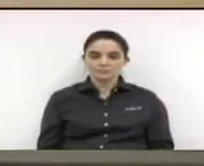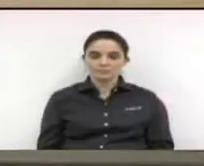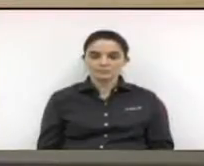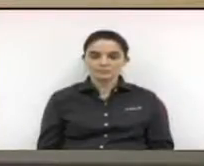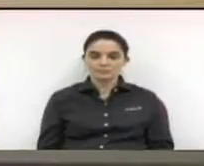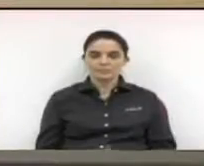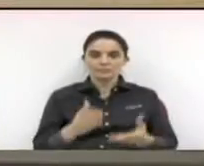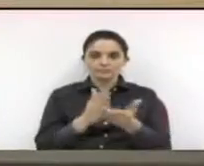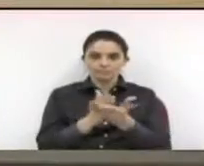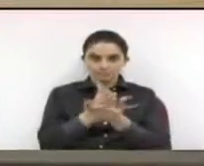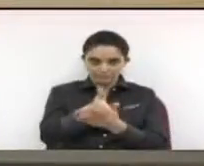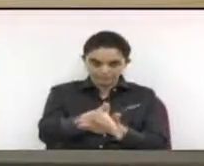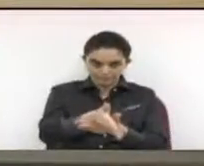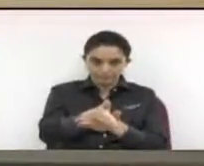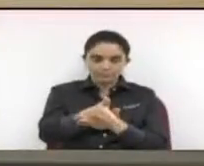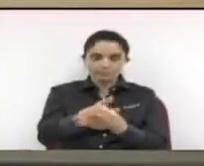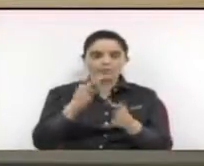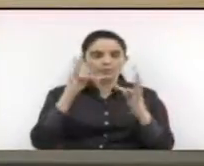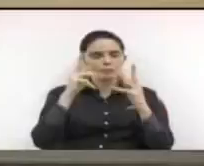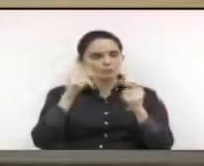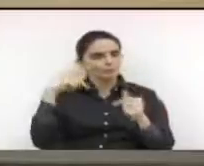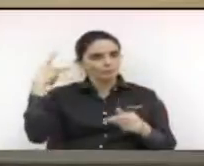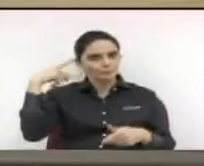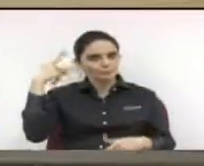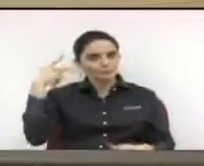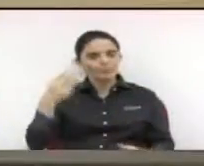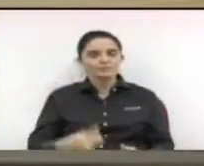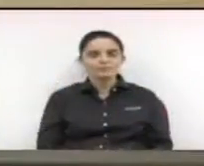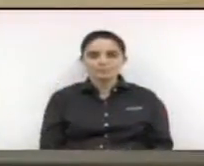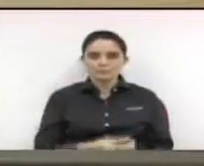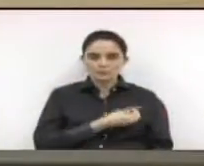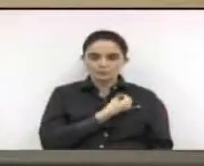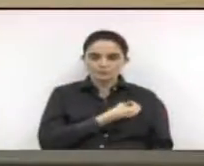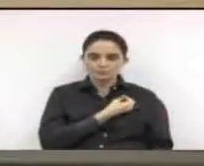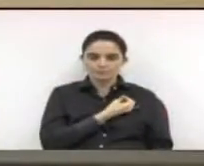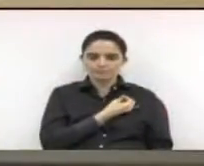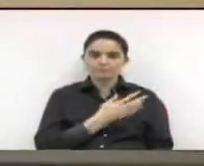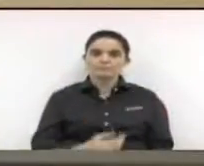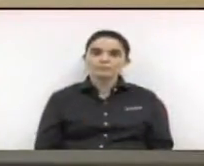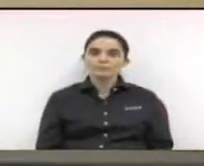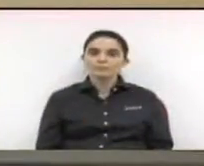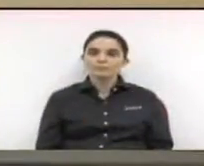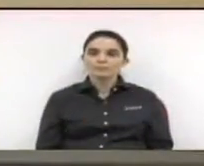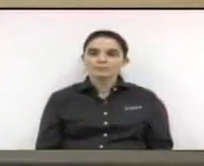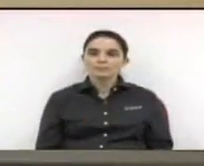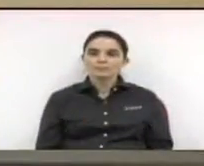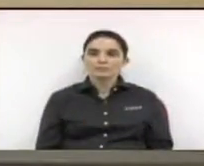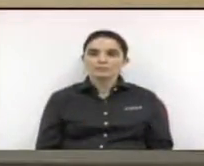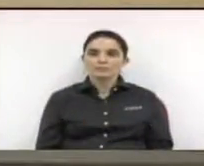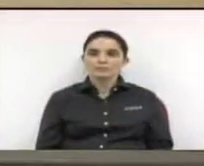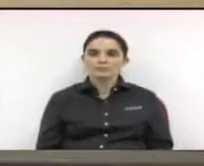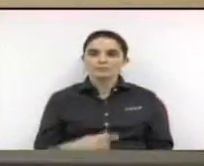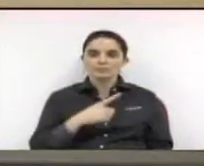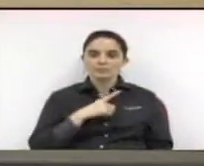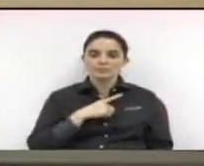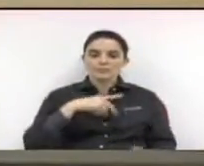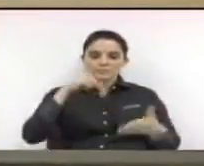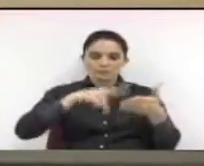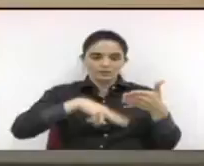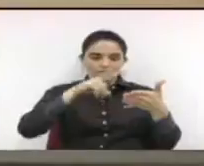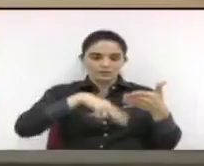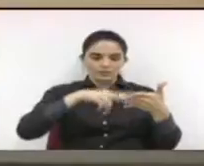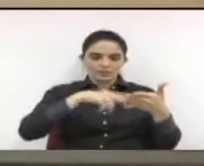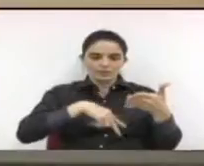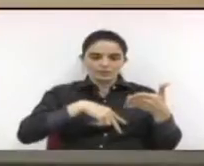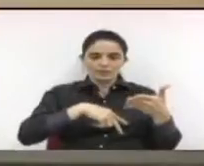O projeto foi aprovado por todos os vereadores presentes nessa sessão. Existe matéria para ser lida ao